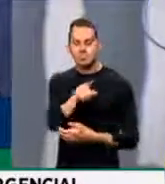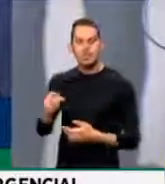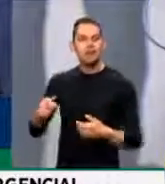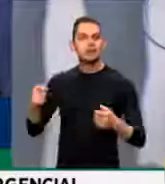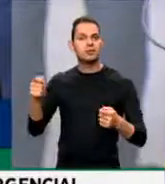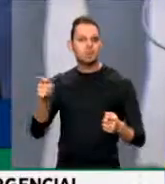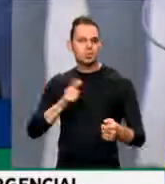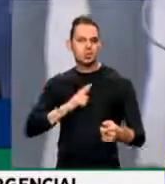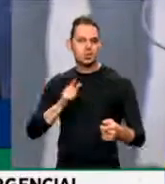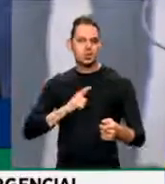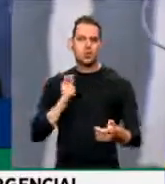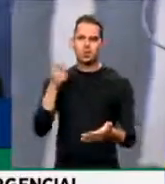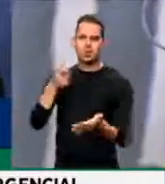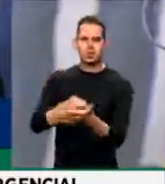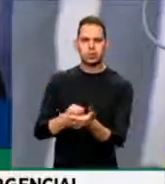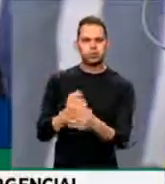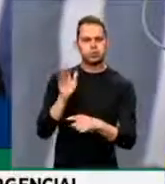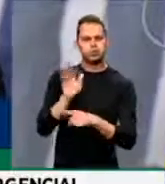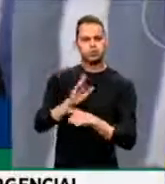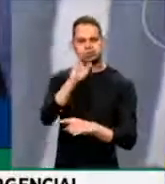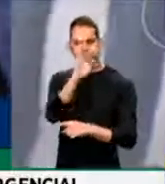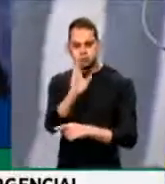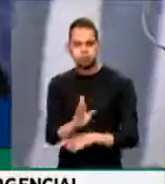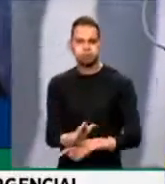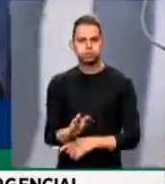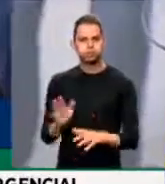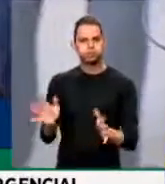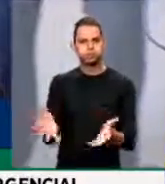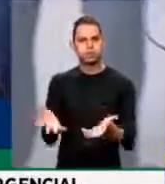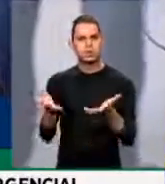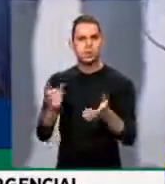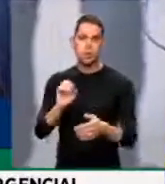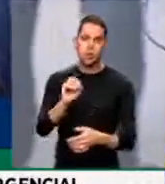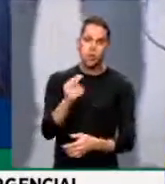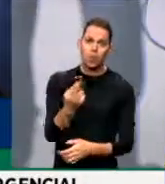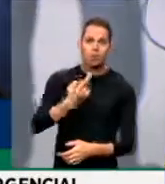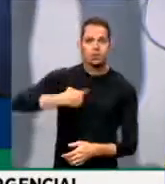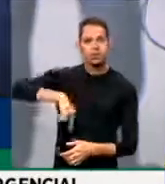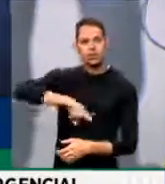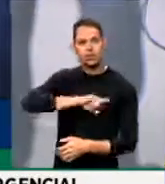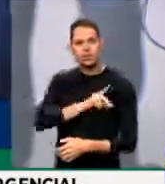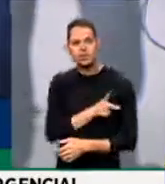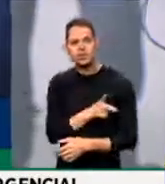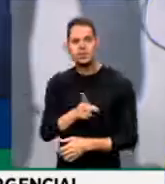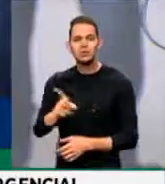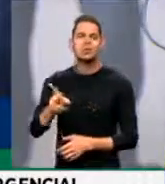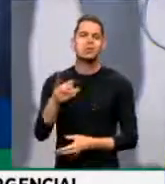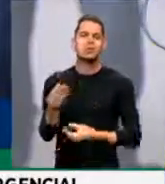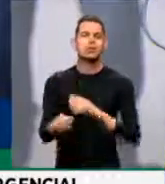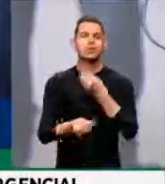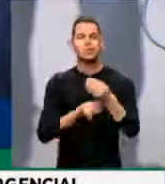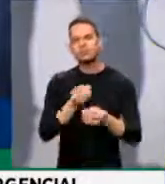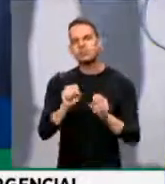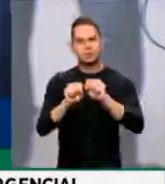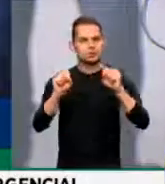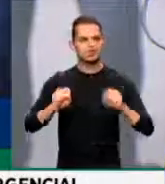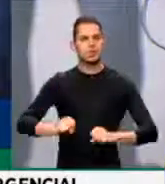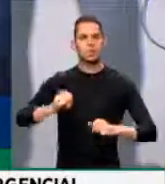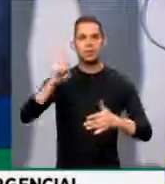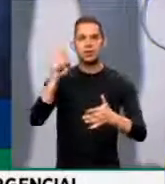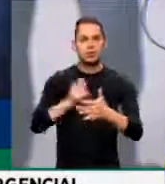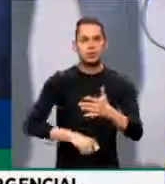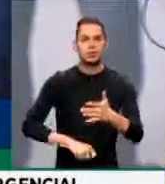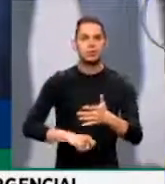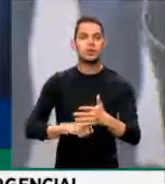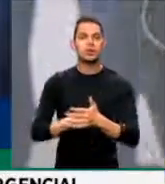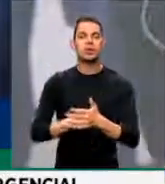condições de contribuir com esse momento do país contribuam, ou a gente vai continuar tendo um sistema tributário brasileiro que